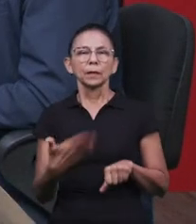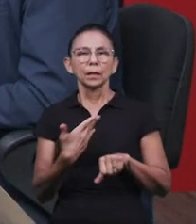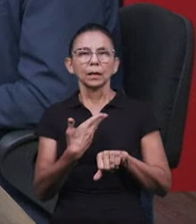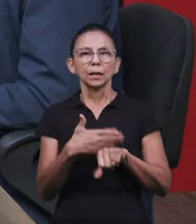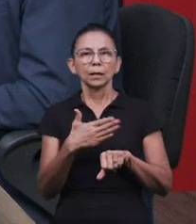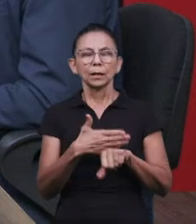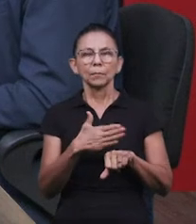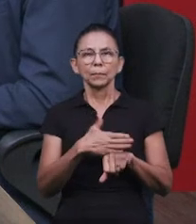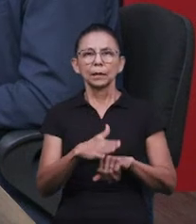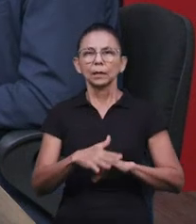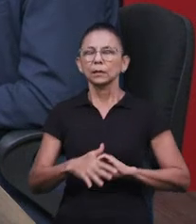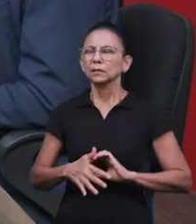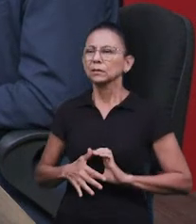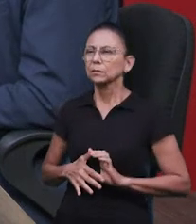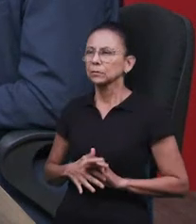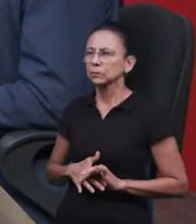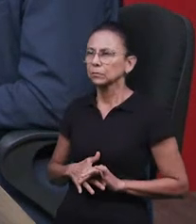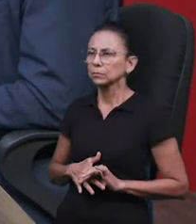necromacia.